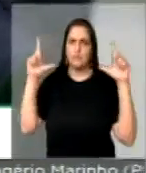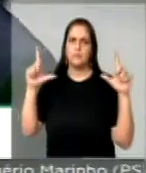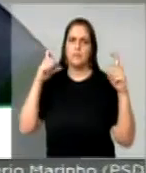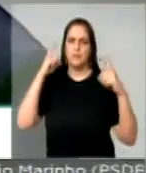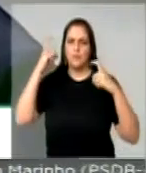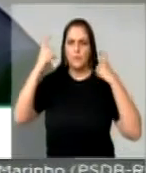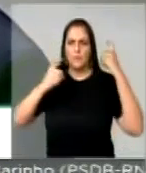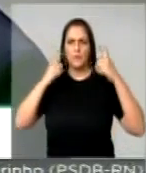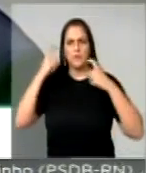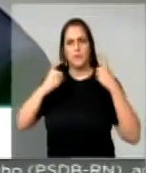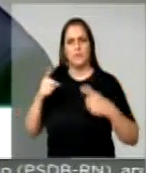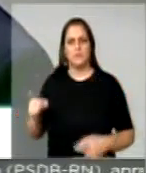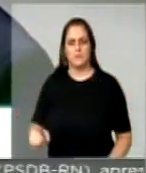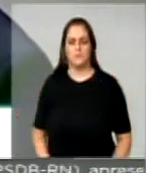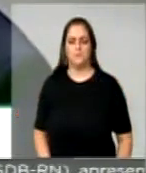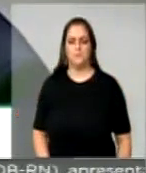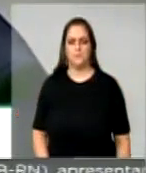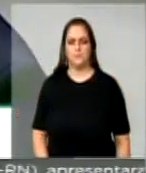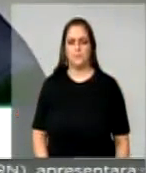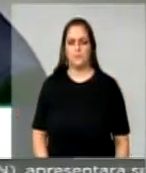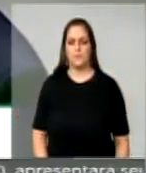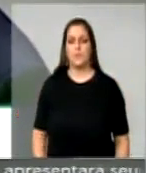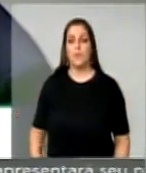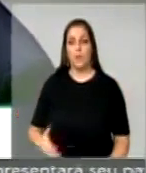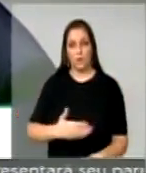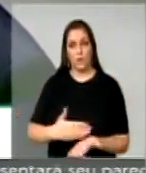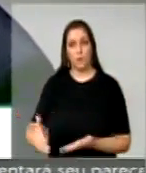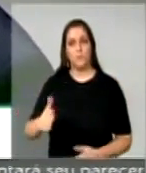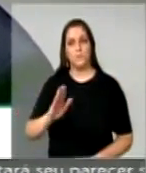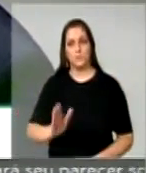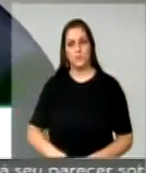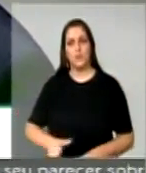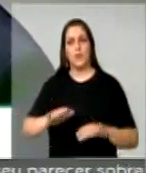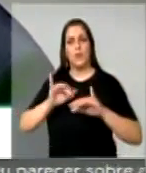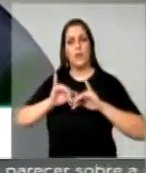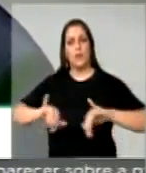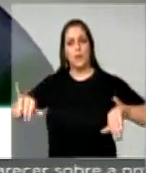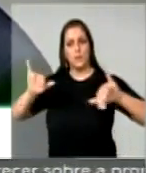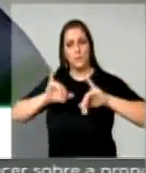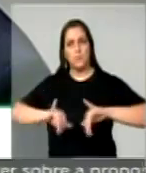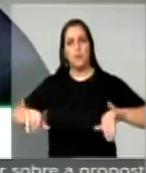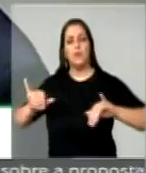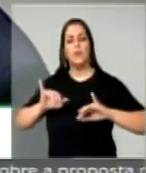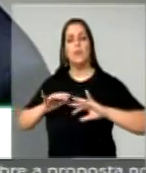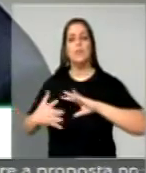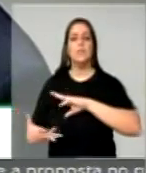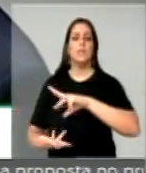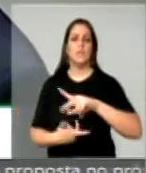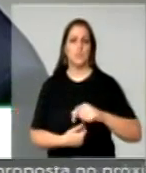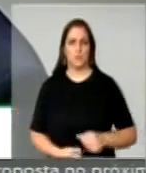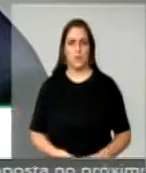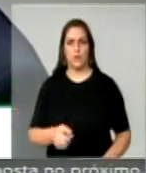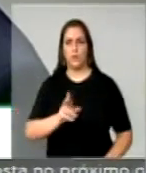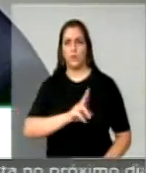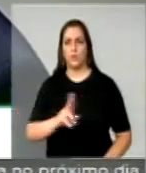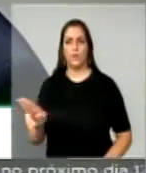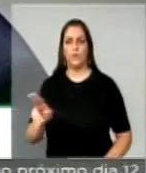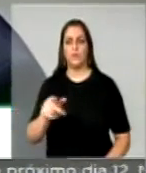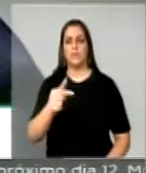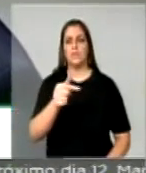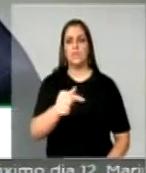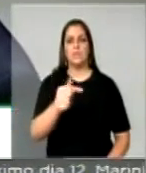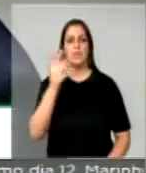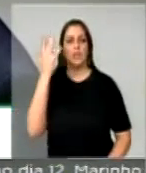respeito desse assunto. Começou uma campanha internacional e é o nome da campanha Seven